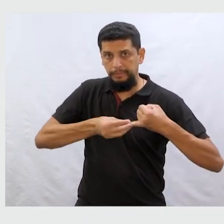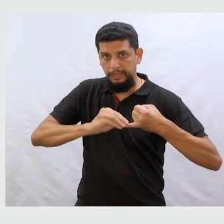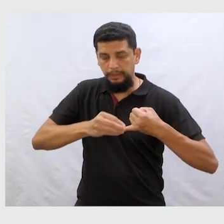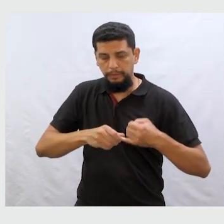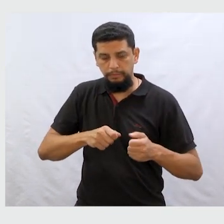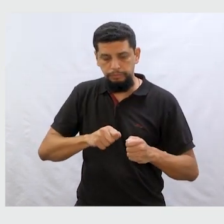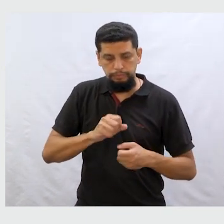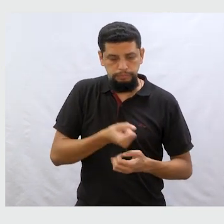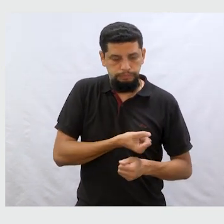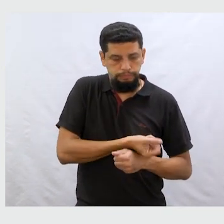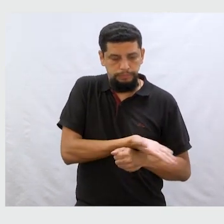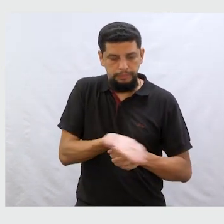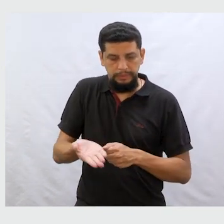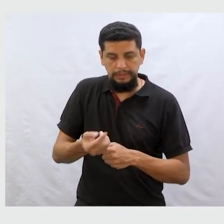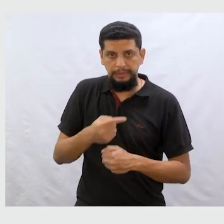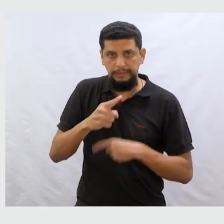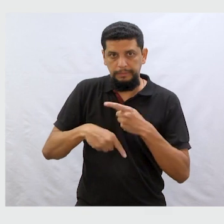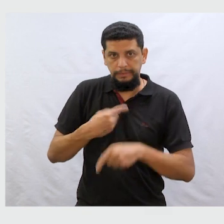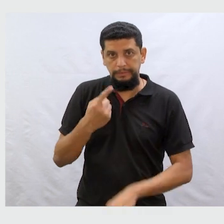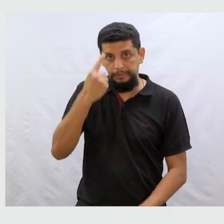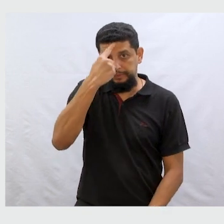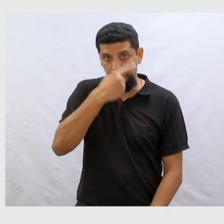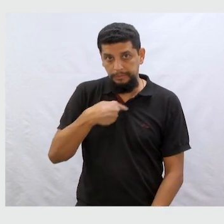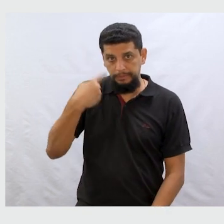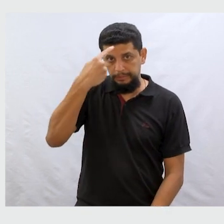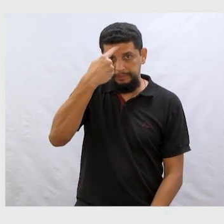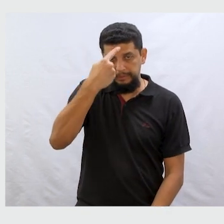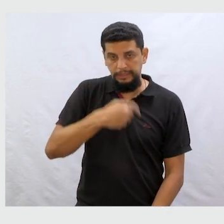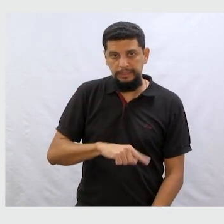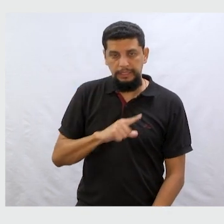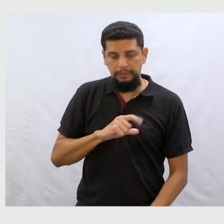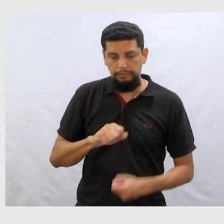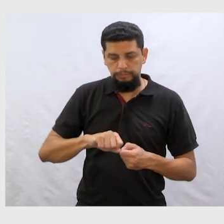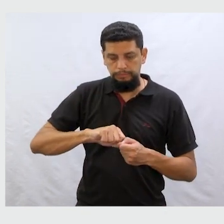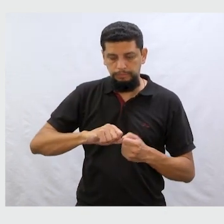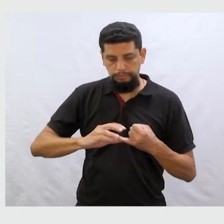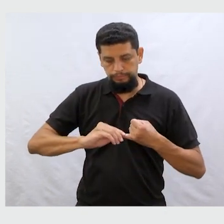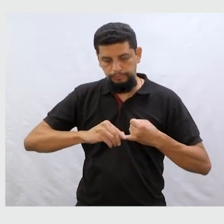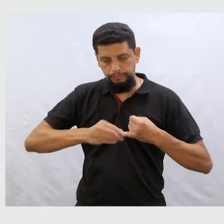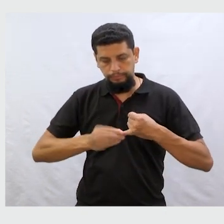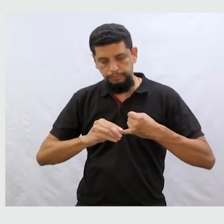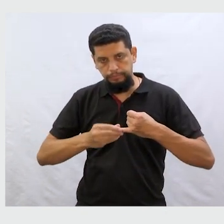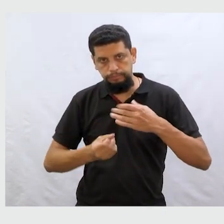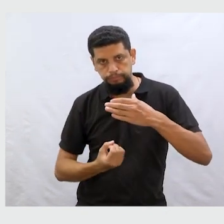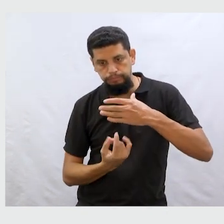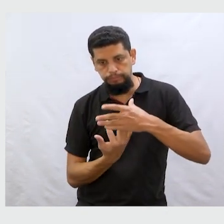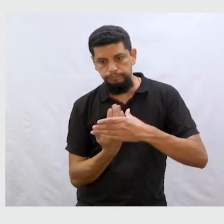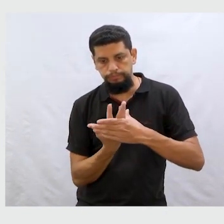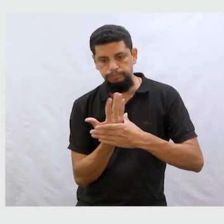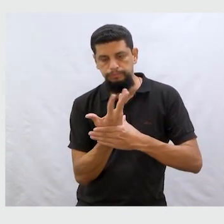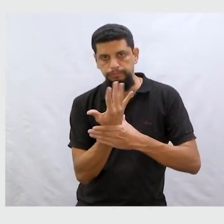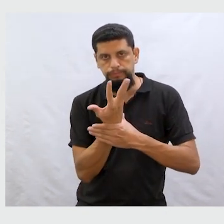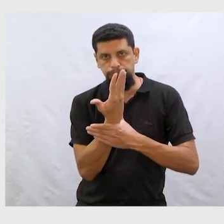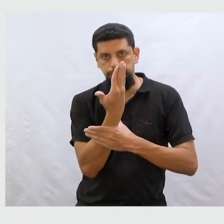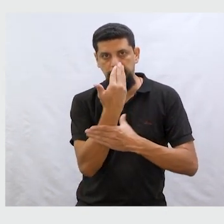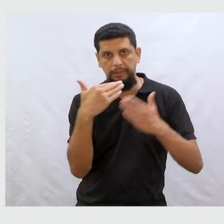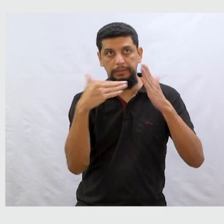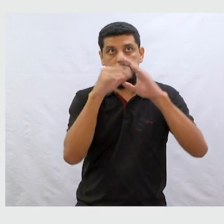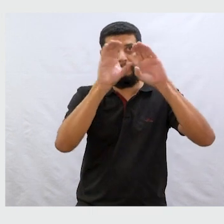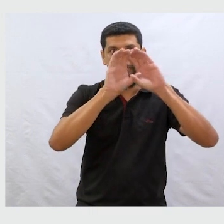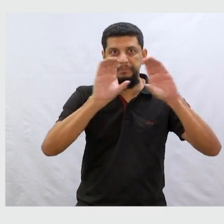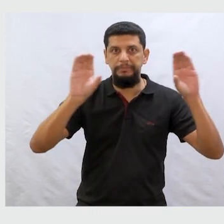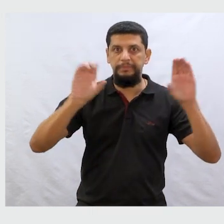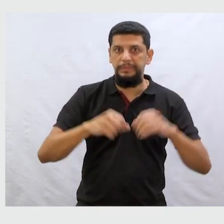Plante os feijões em solo úmido e, após 24 horas, você terá uma planta gigantesca que irá até o céu e